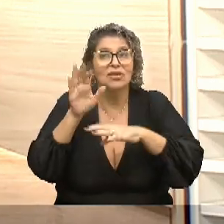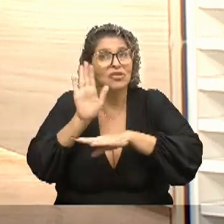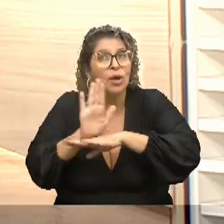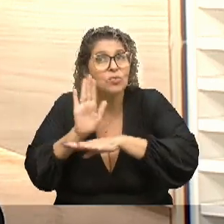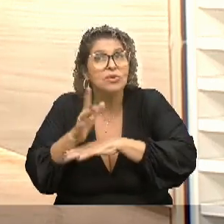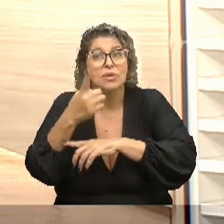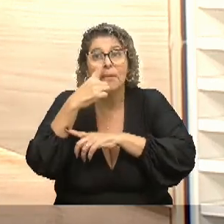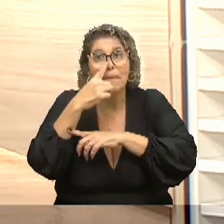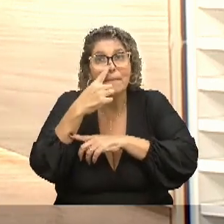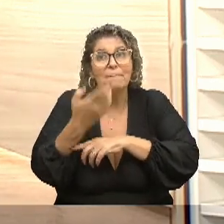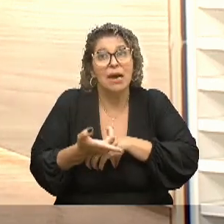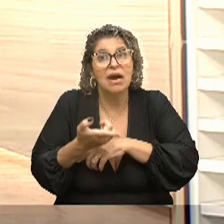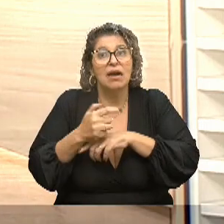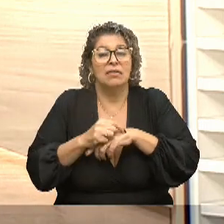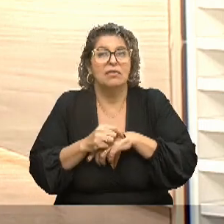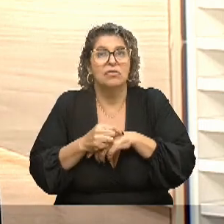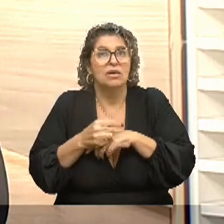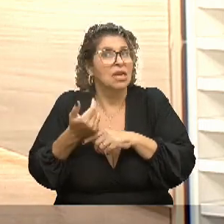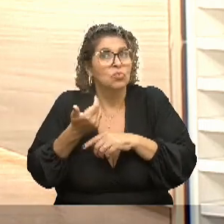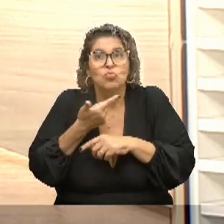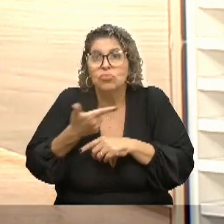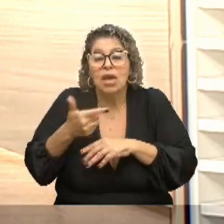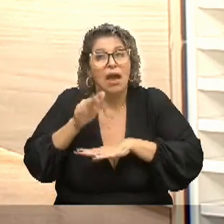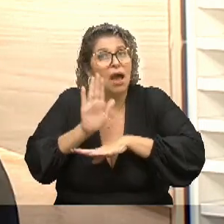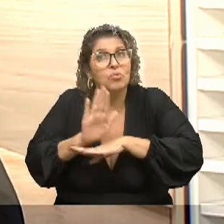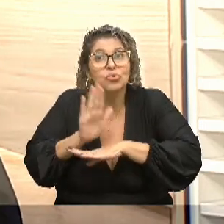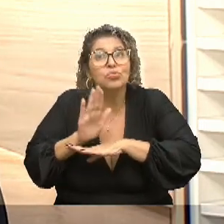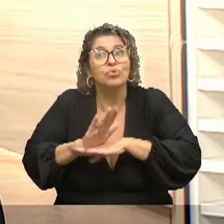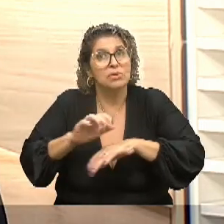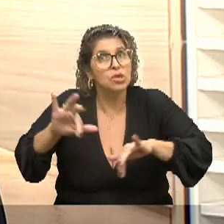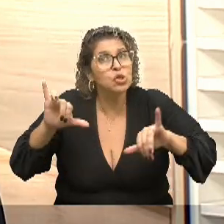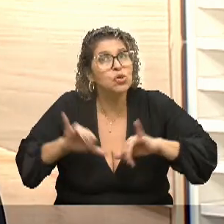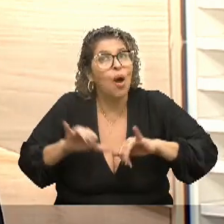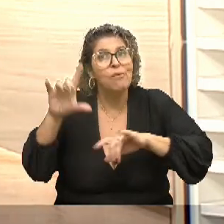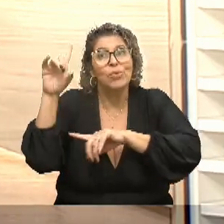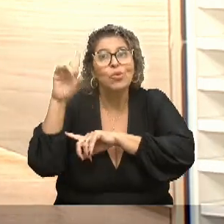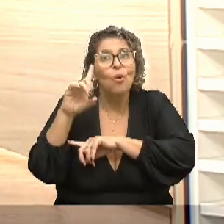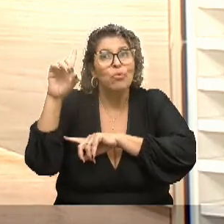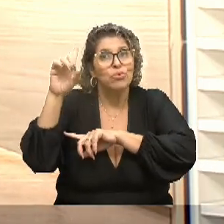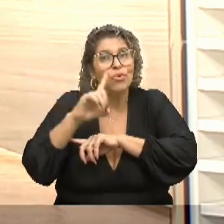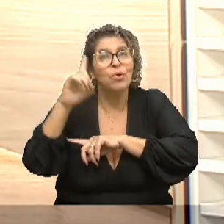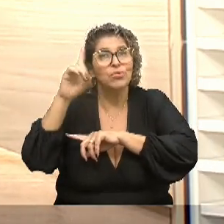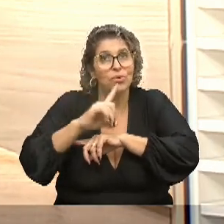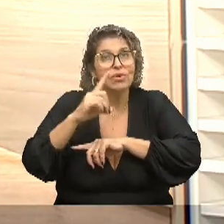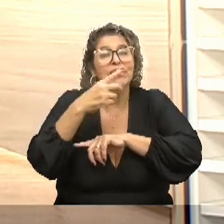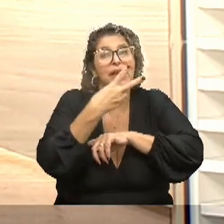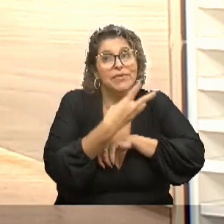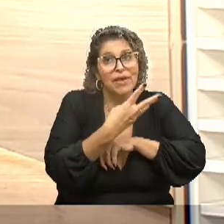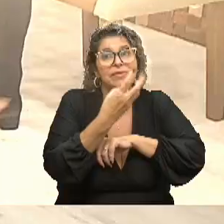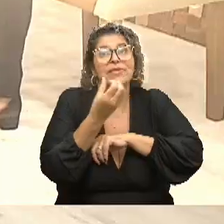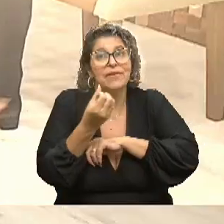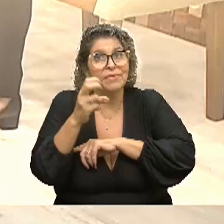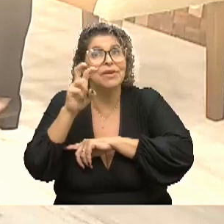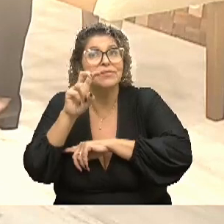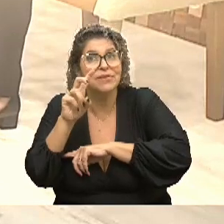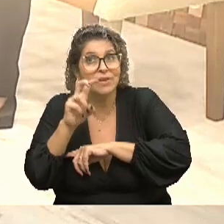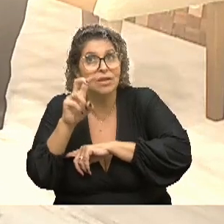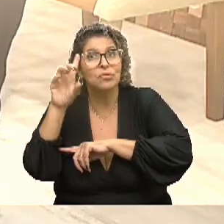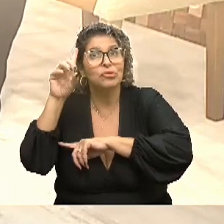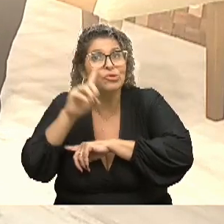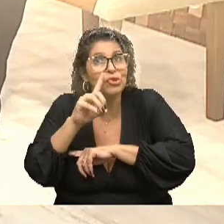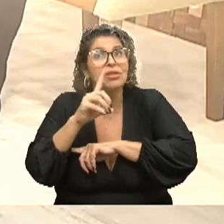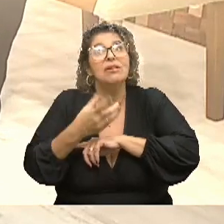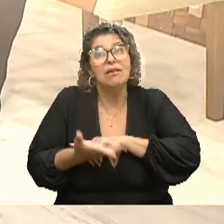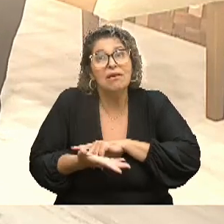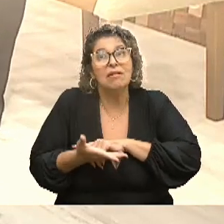mães, que além de não obter ajuda, elas têm que passar por tudo isso, em todo dia, nos 365 dias do ano. E o Bernardo, que está aqui